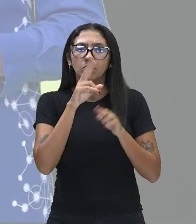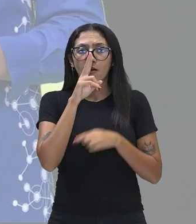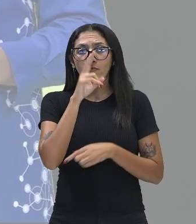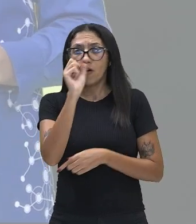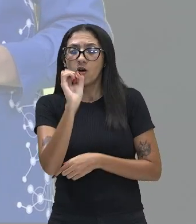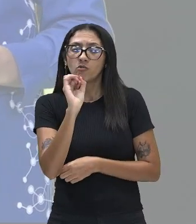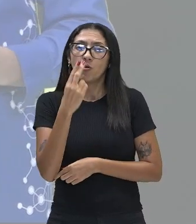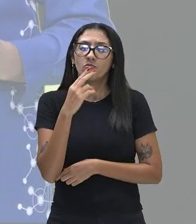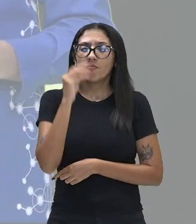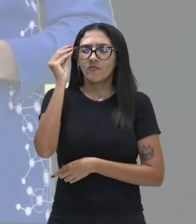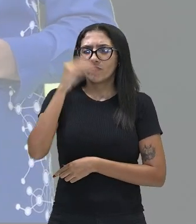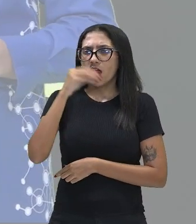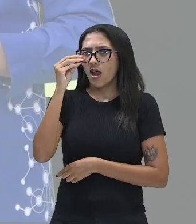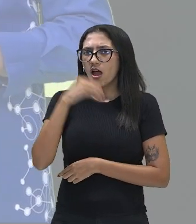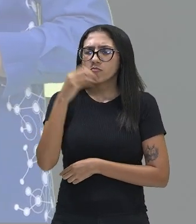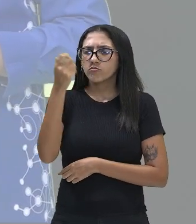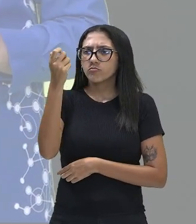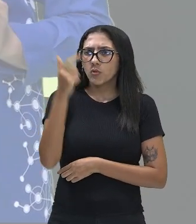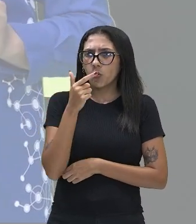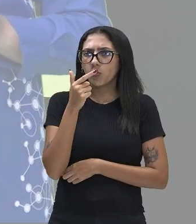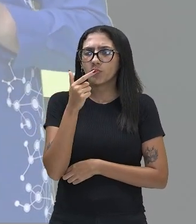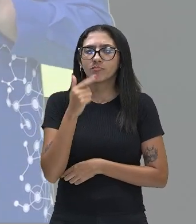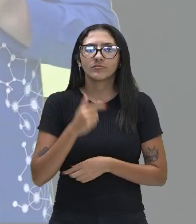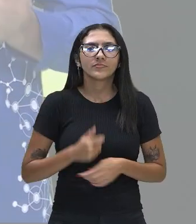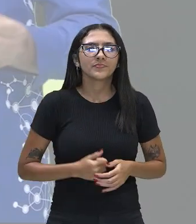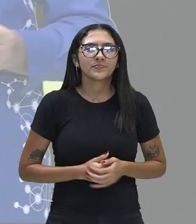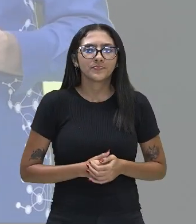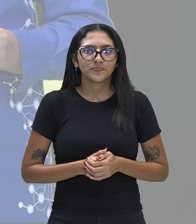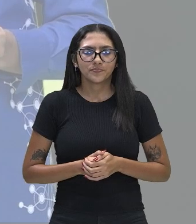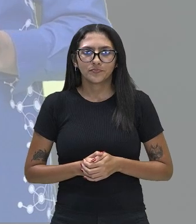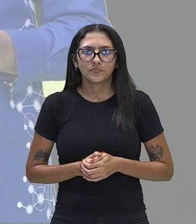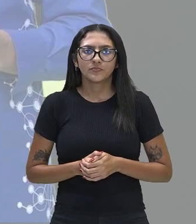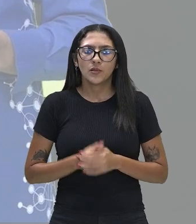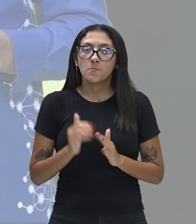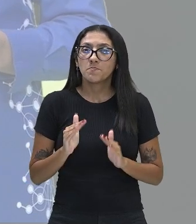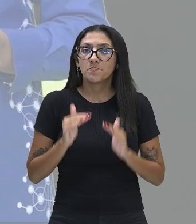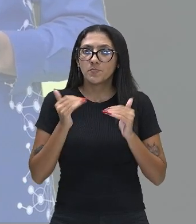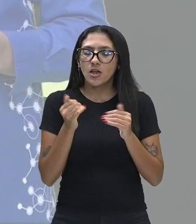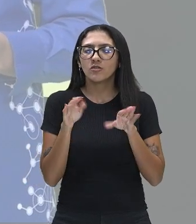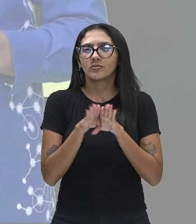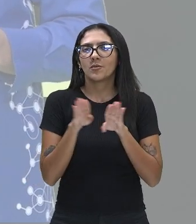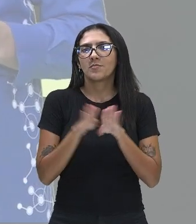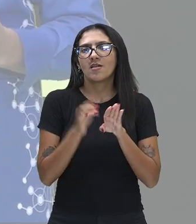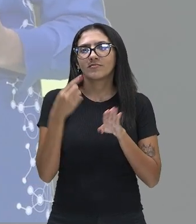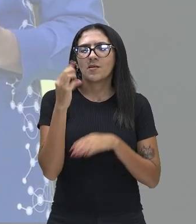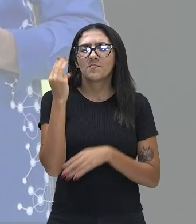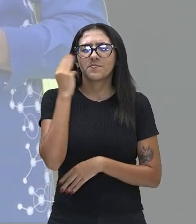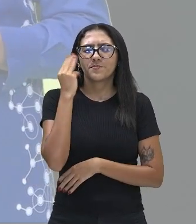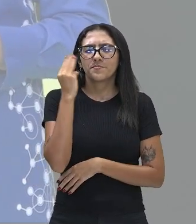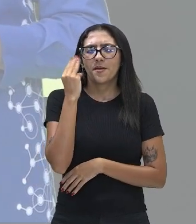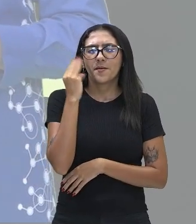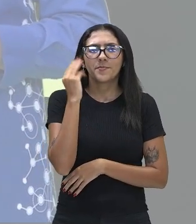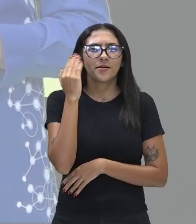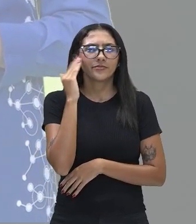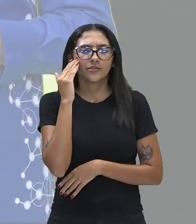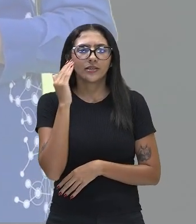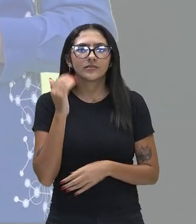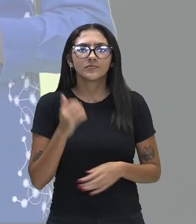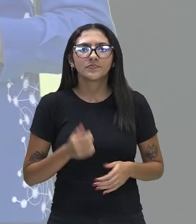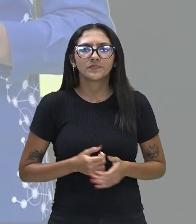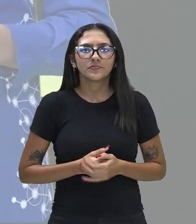luz. Deixa eu enfatizar para você aqui, ó. E para ficar mais fácil também de memorizar, de saber quem faz o quê.